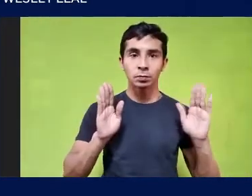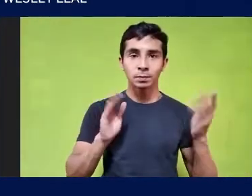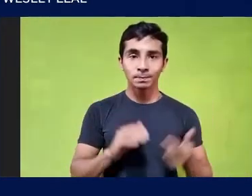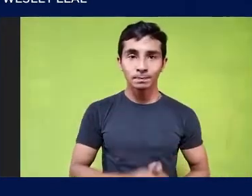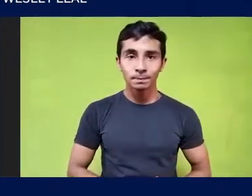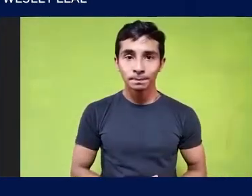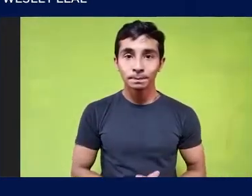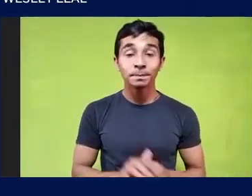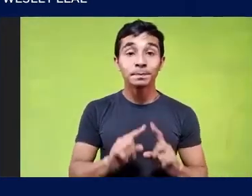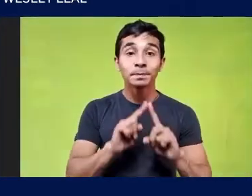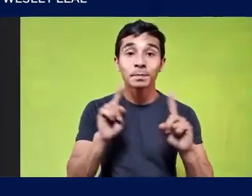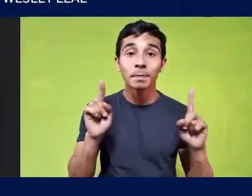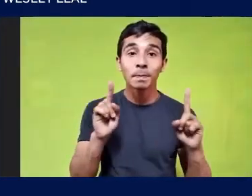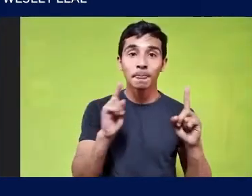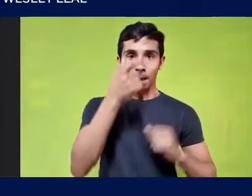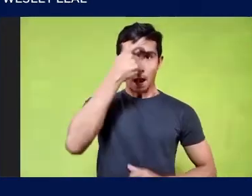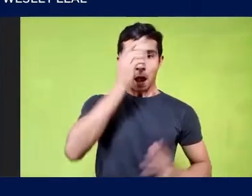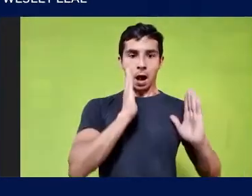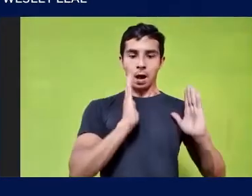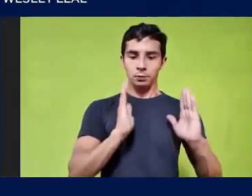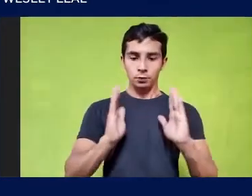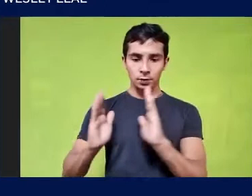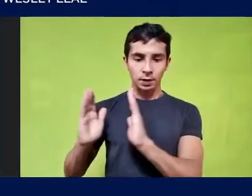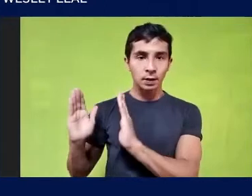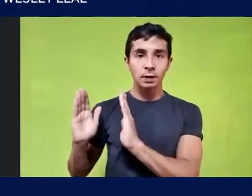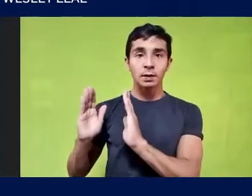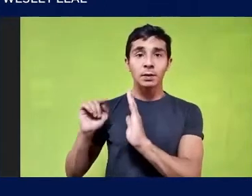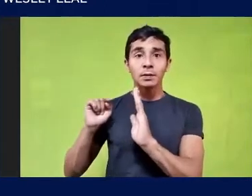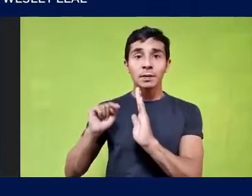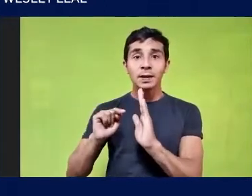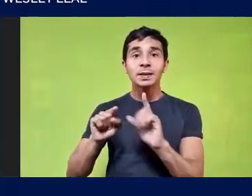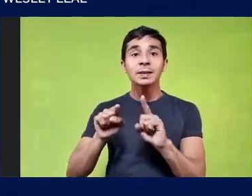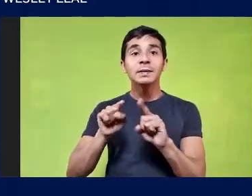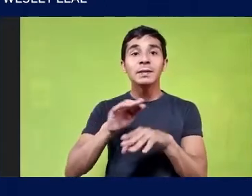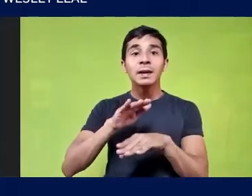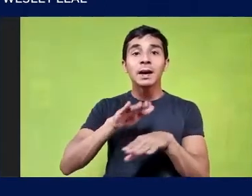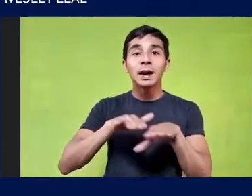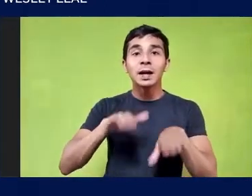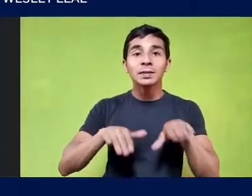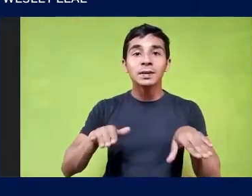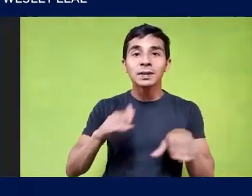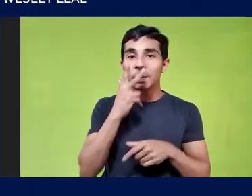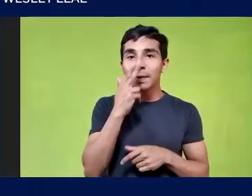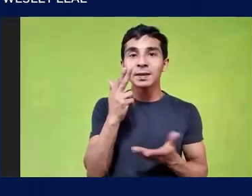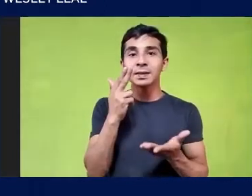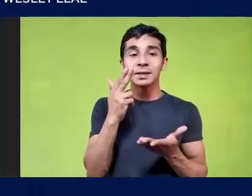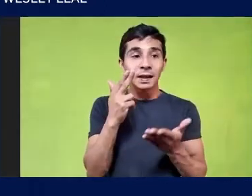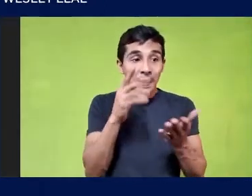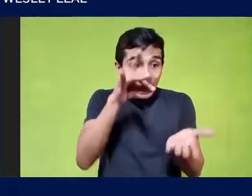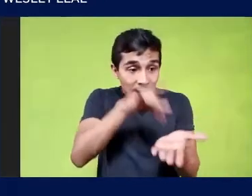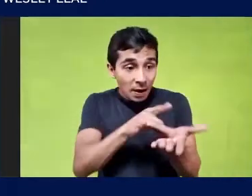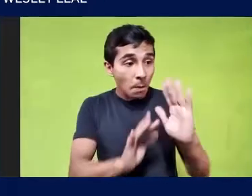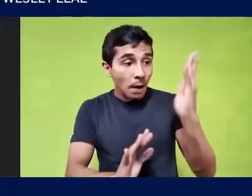racionais São os que são utilizados Para produzir realidades irreais Negacionistas Se